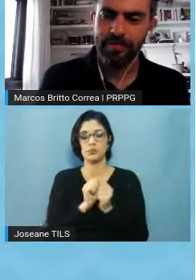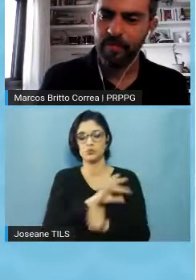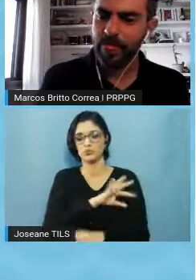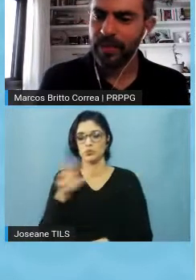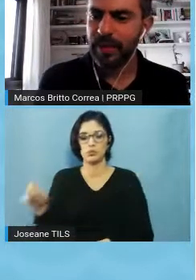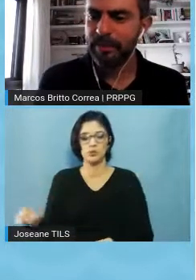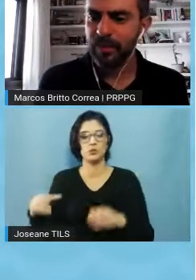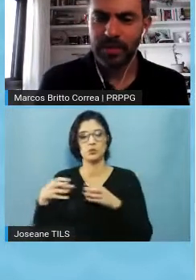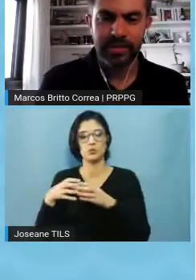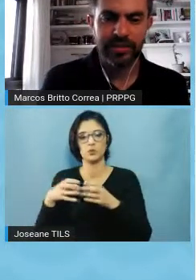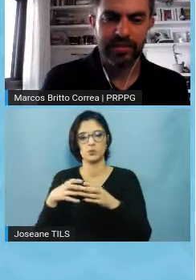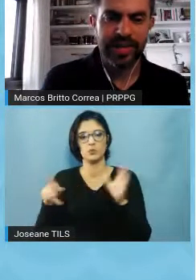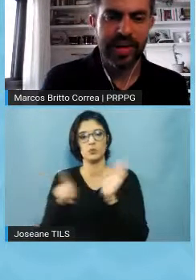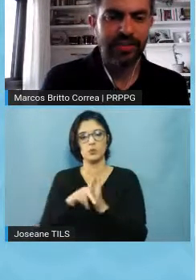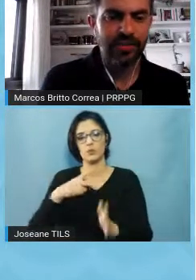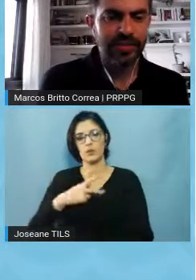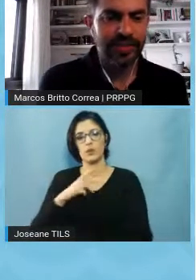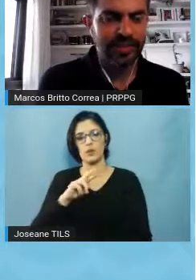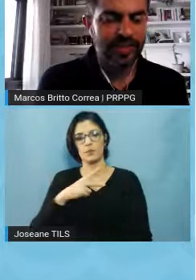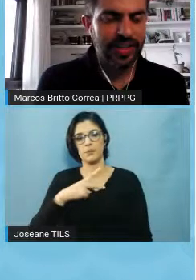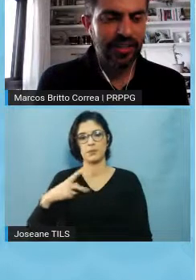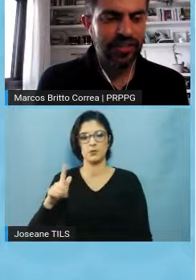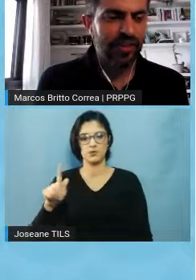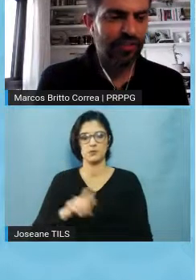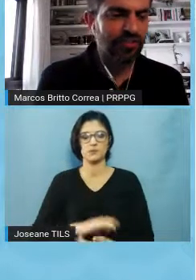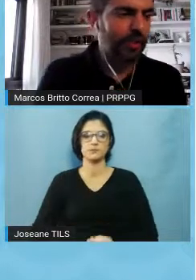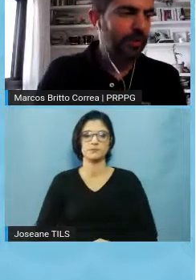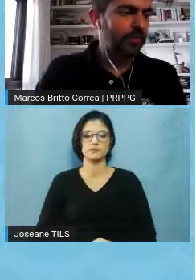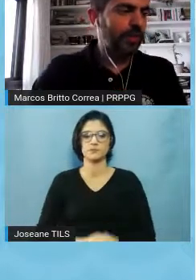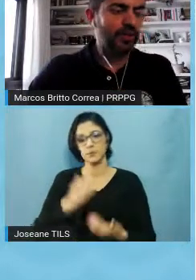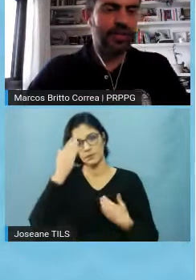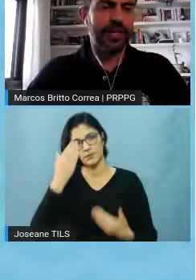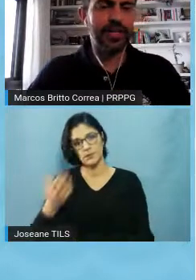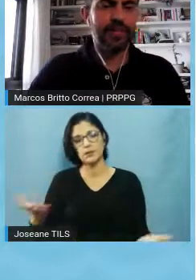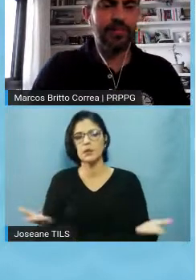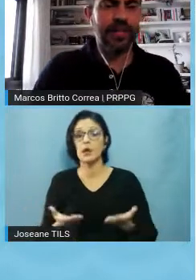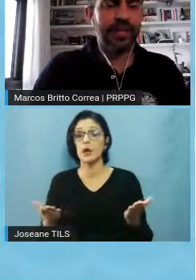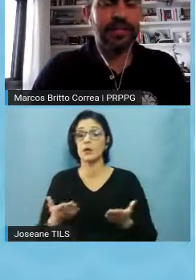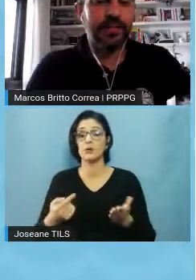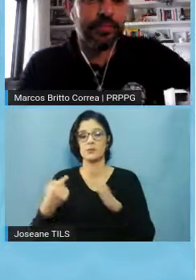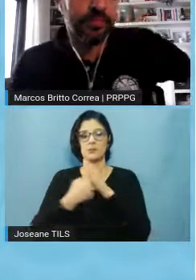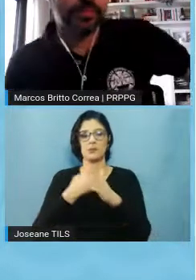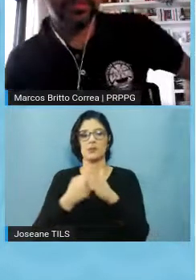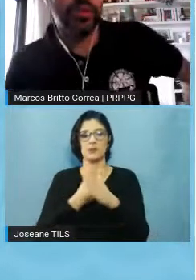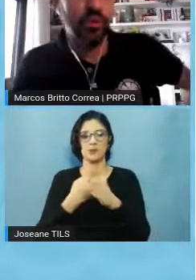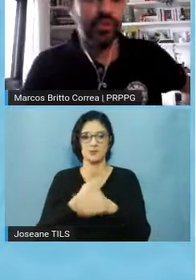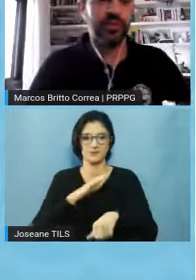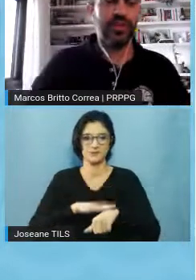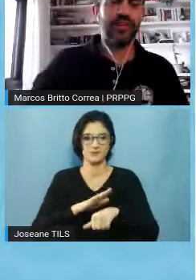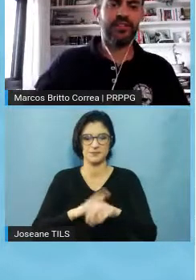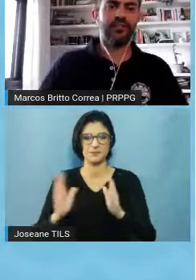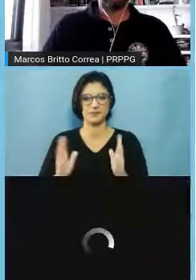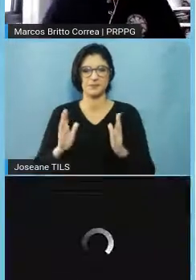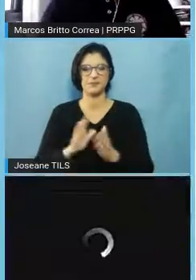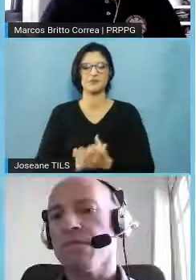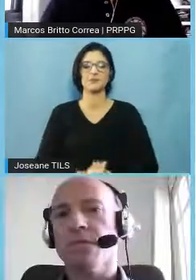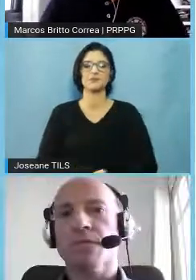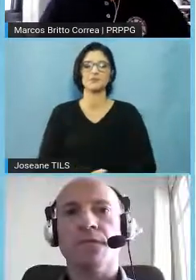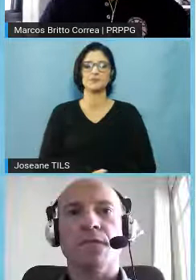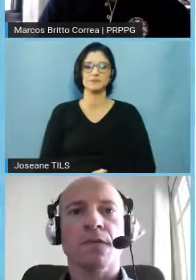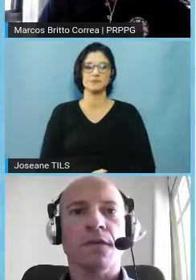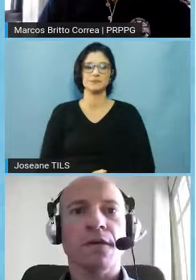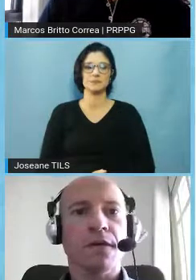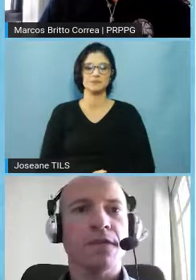de pesquisa, tá, obrigado, acho que agora a gente vai abrir um período para, para discussão, né, Vilmar.